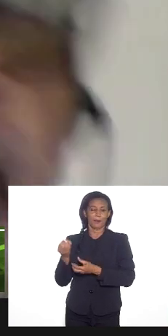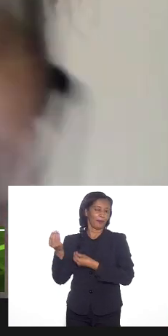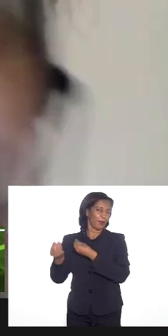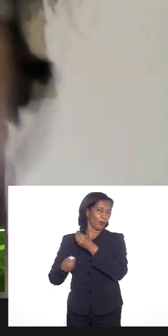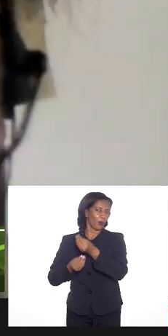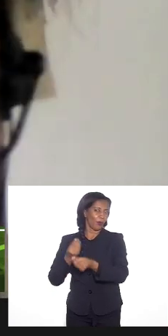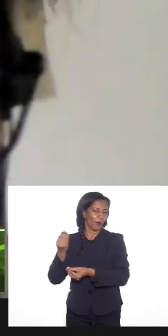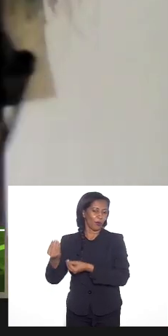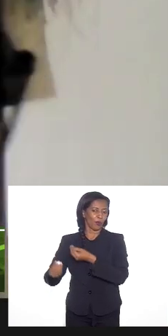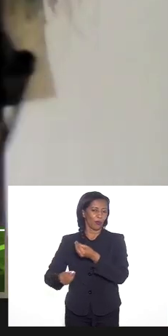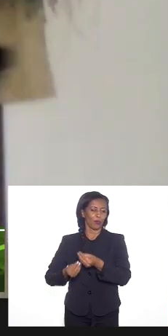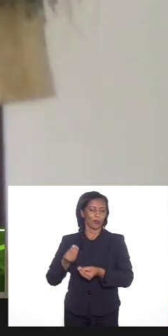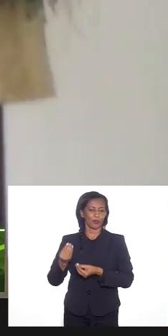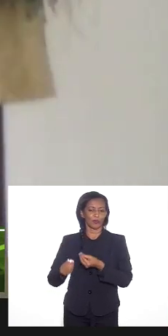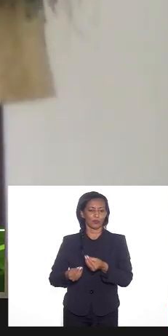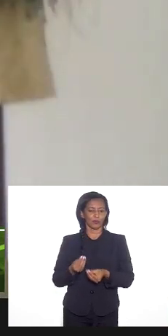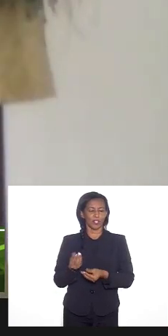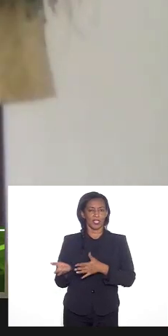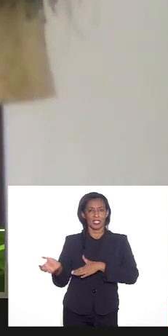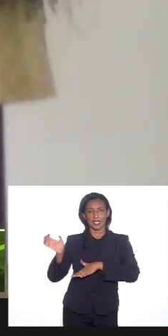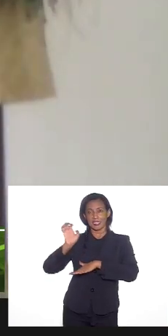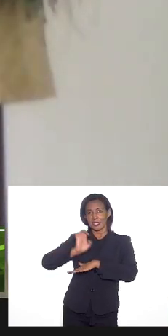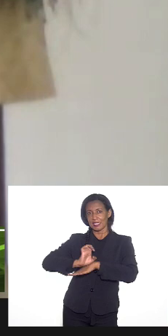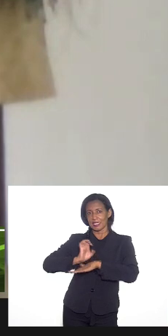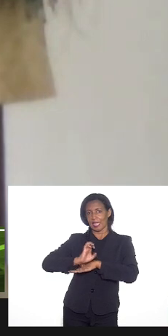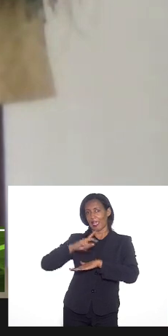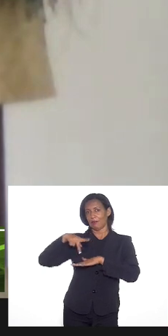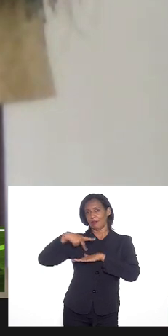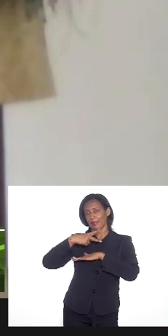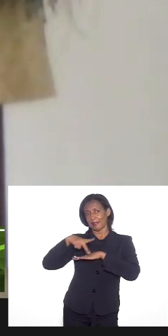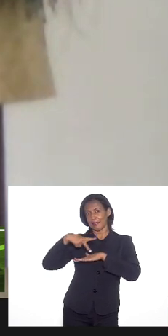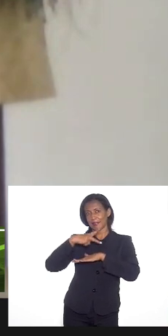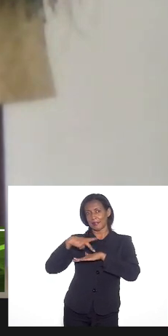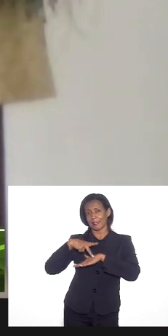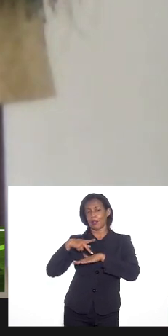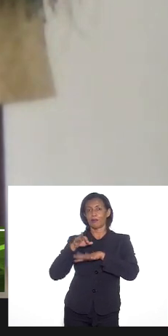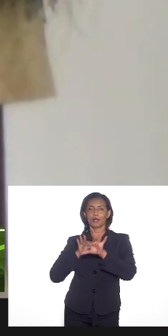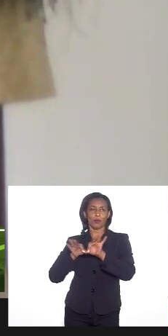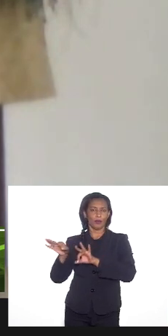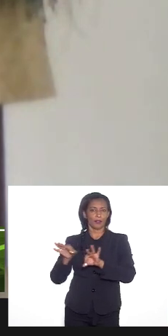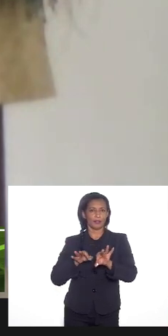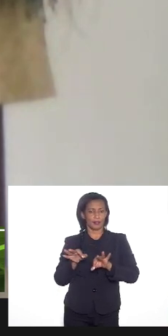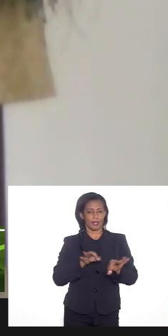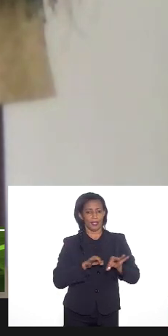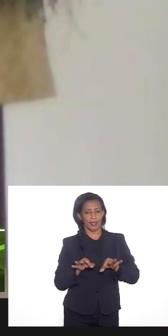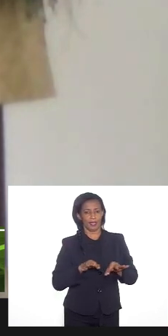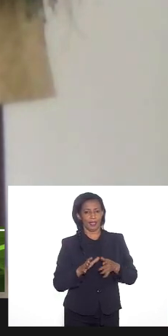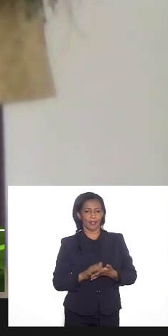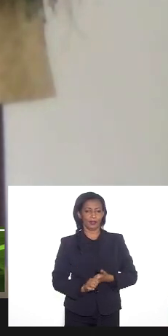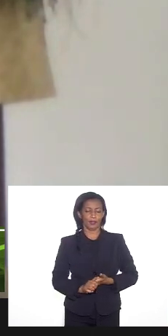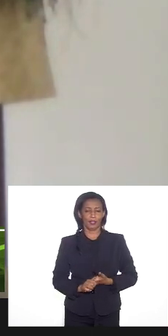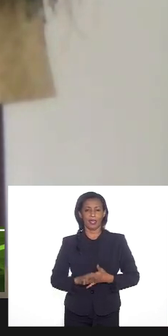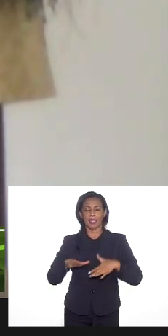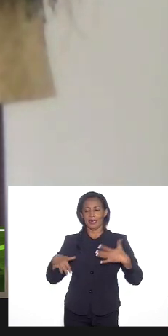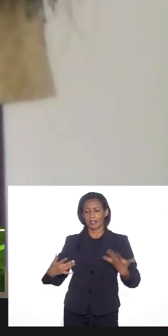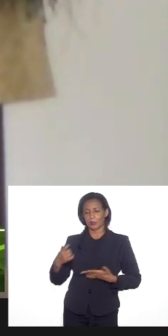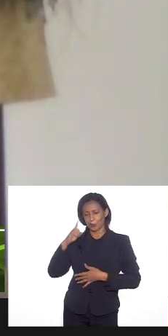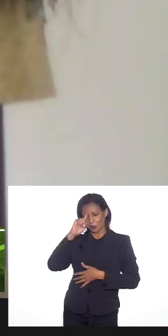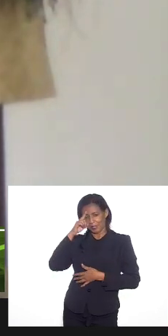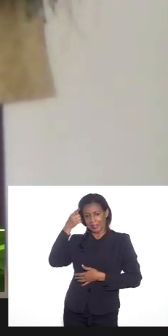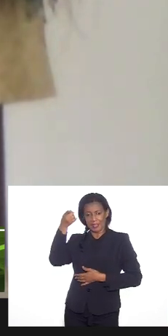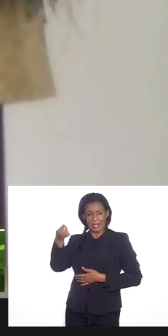esse mundo esse estado nação está organizado né a sua ideia de